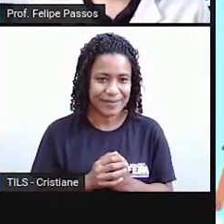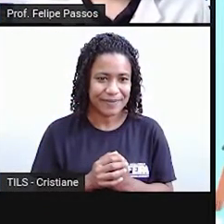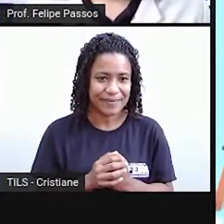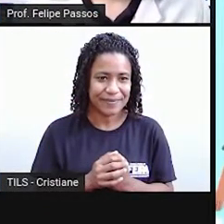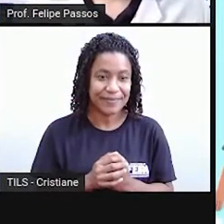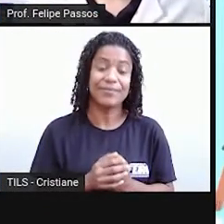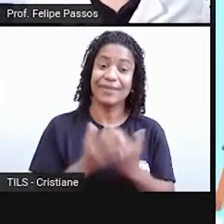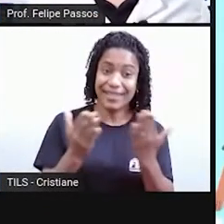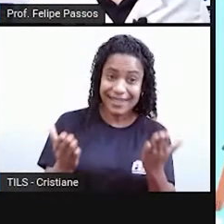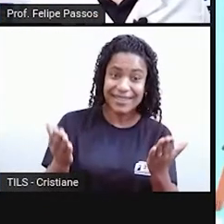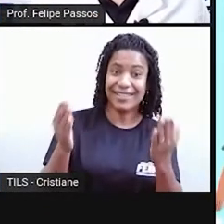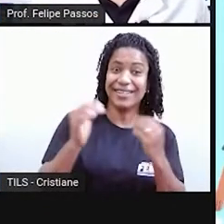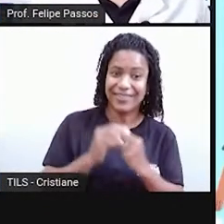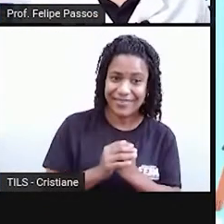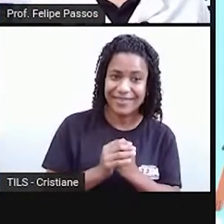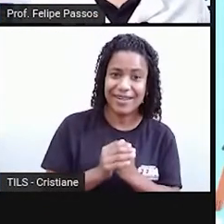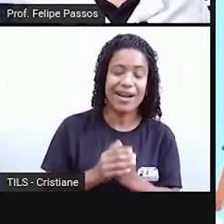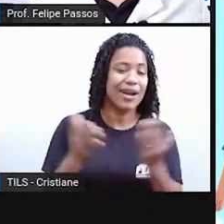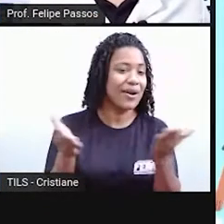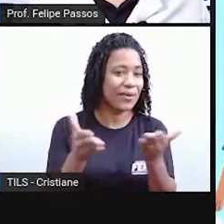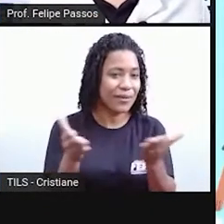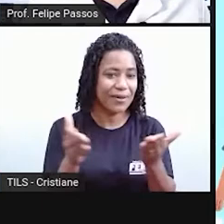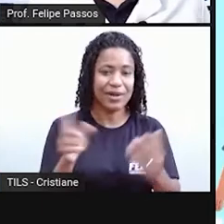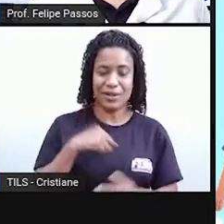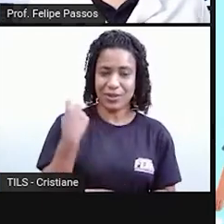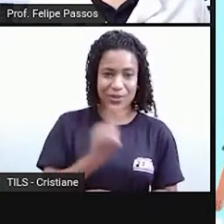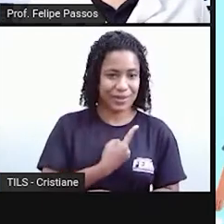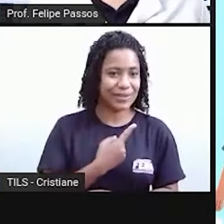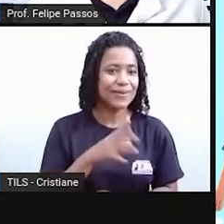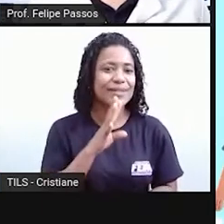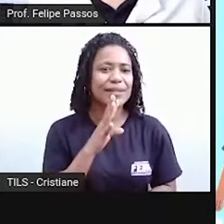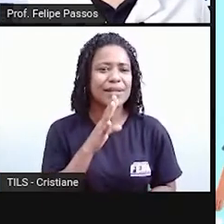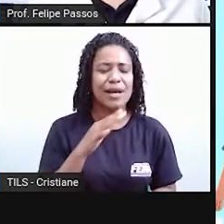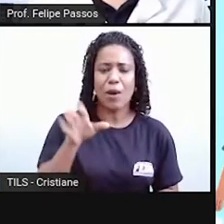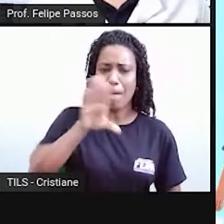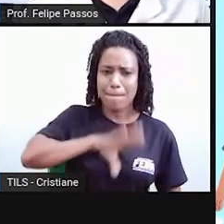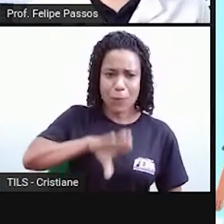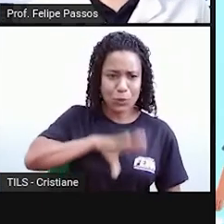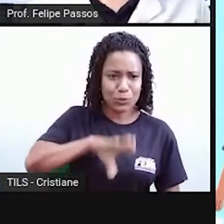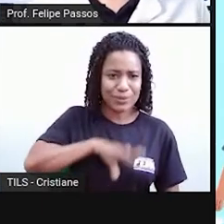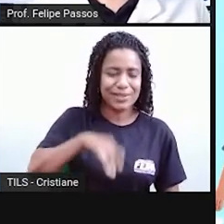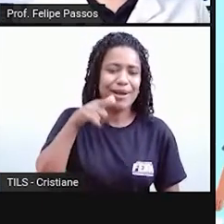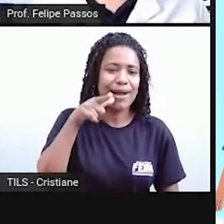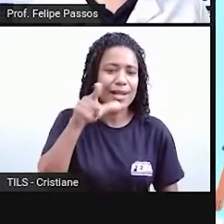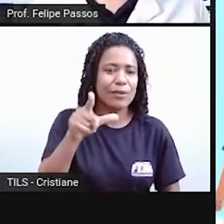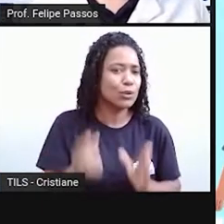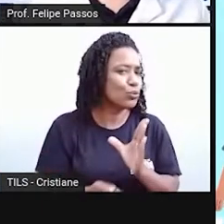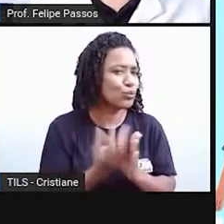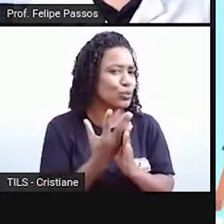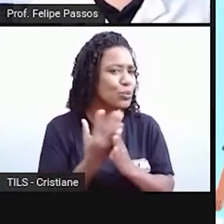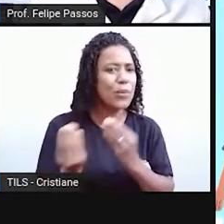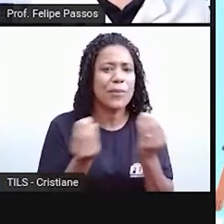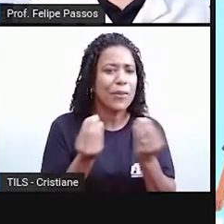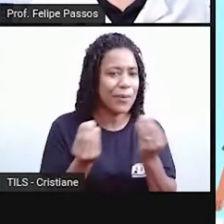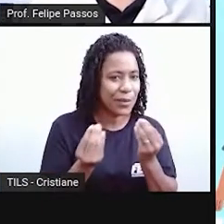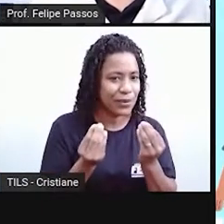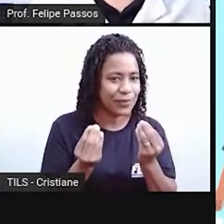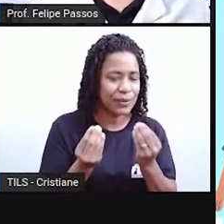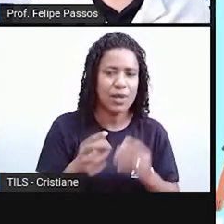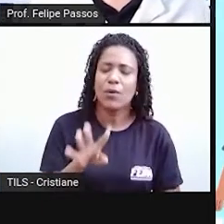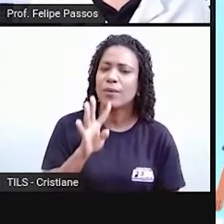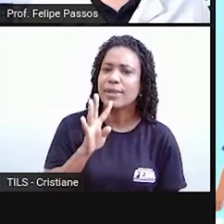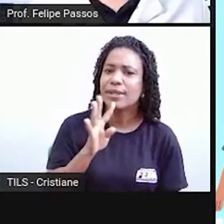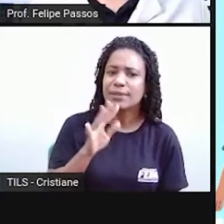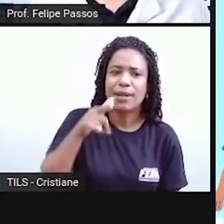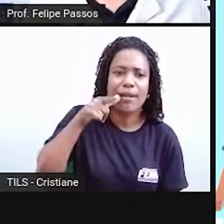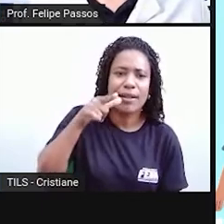Então, vamos agora conhecer de onde veio a nossa língua, que é o português. Já ouviu falar do latim? Ou de línguas latinas?